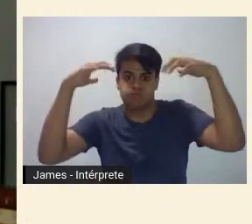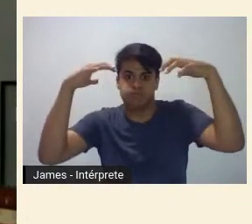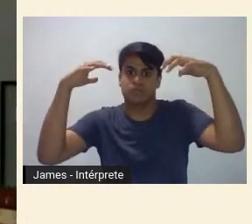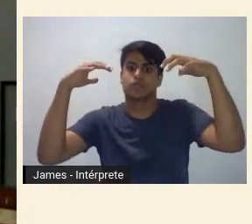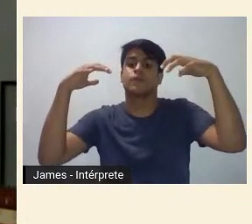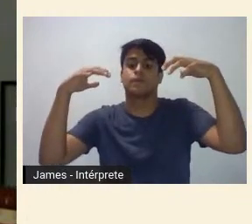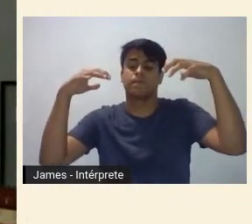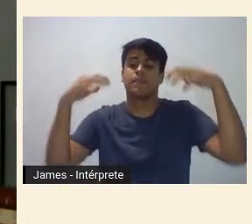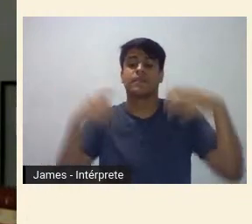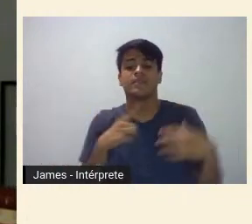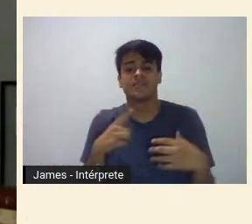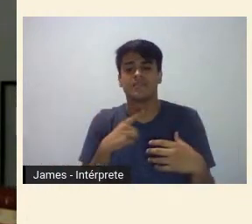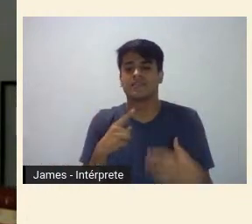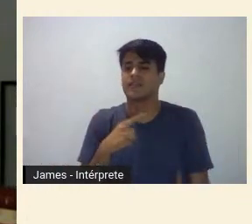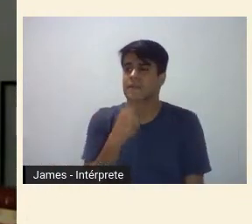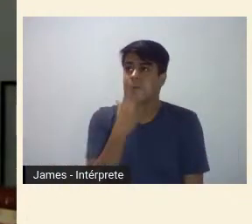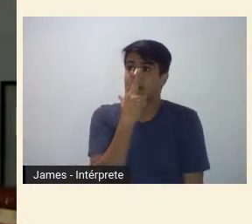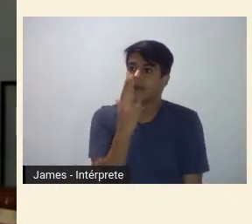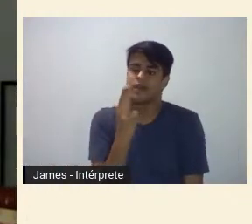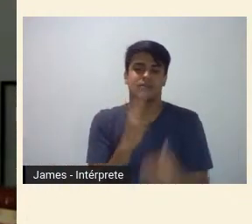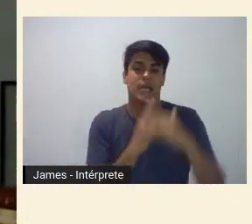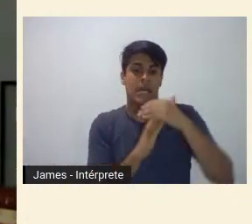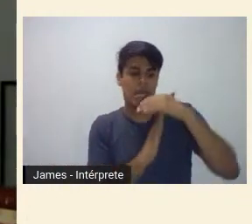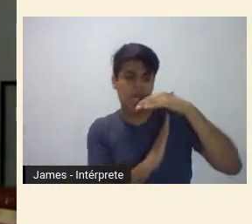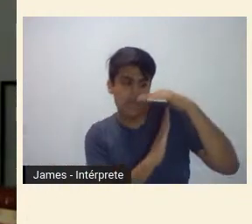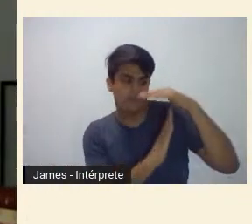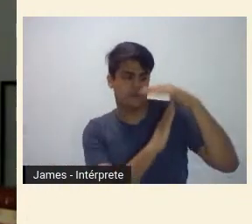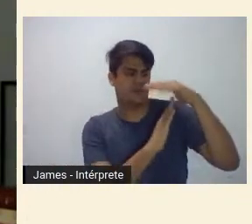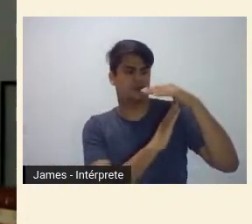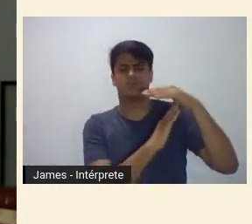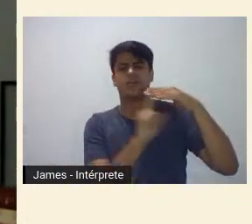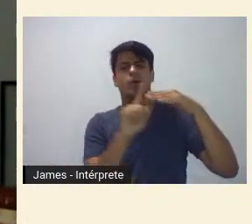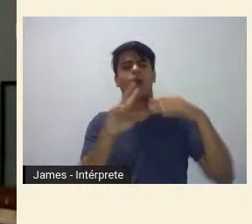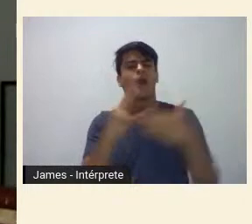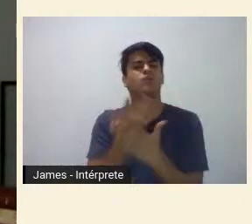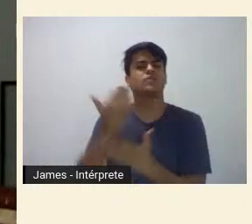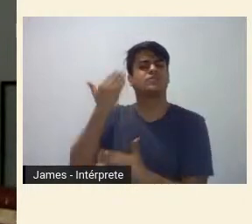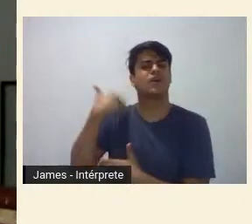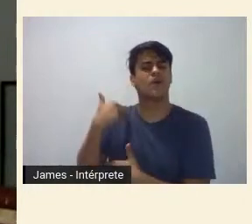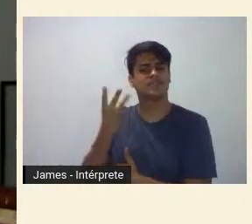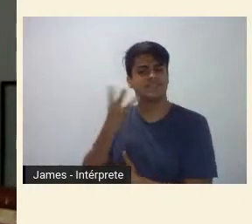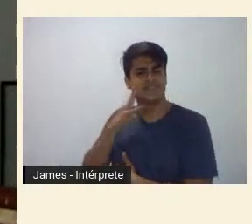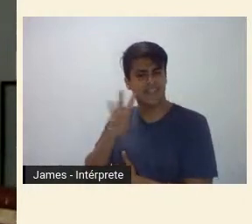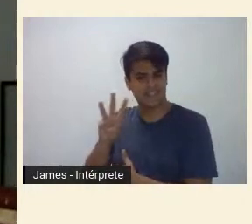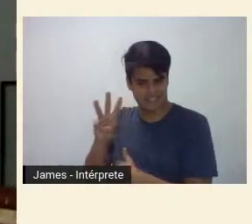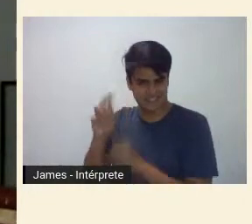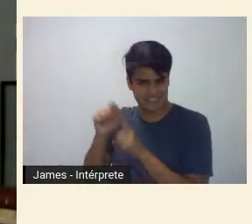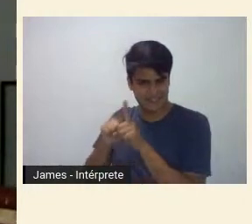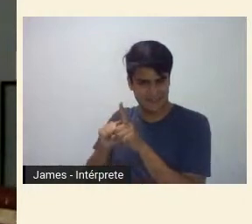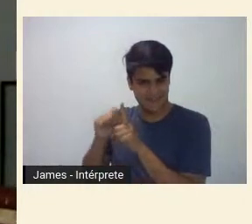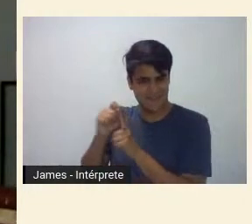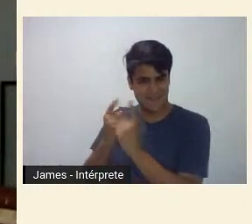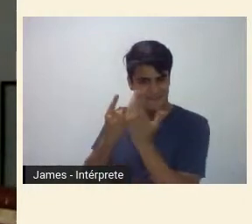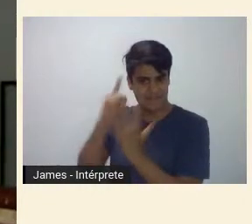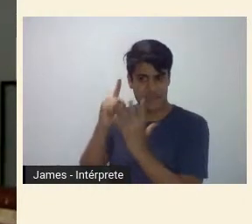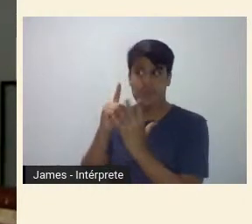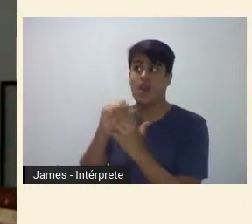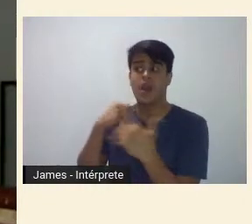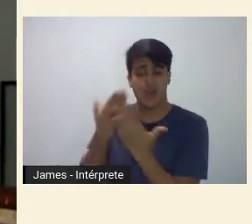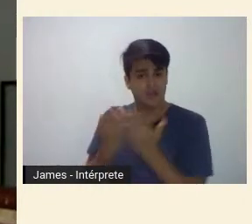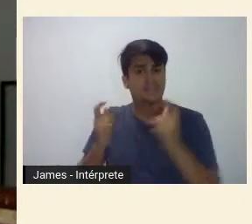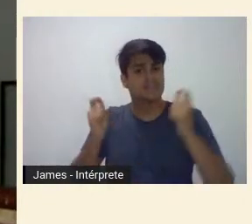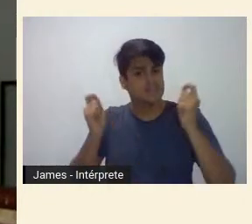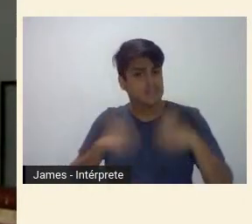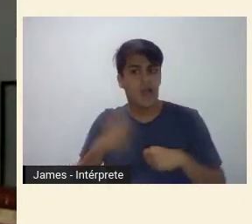acreditar que como todos os seus limites o que ocorreu de forma breve naqueles três dias de fevereiro ainda pode mobilizar as